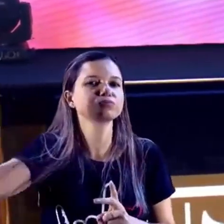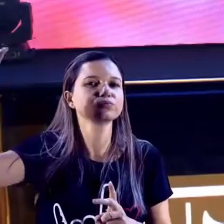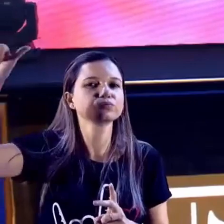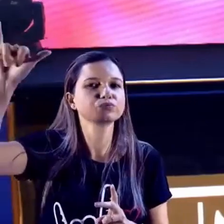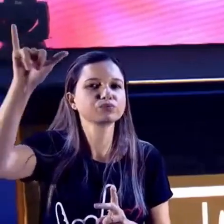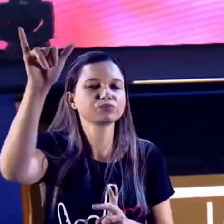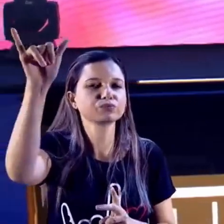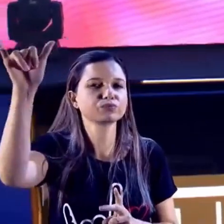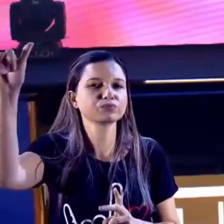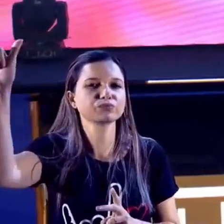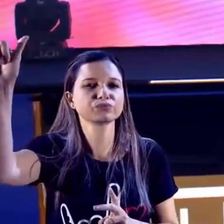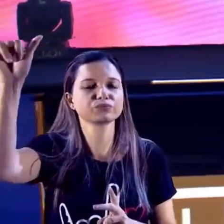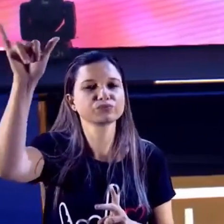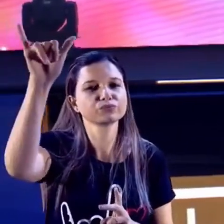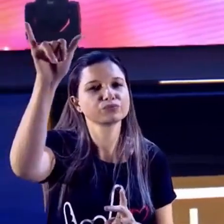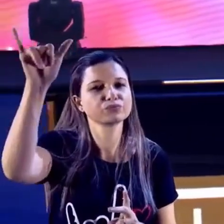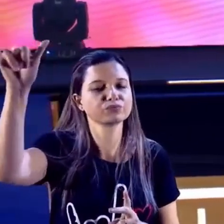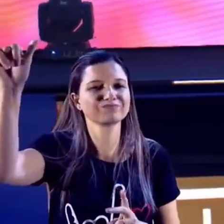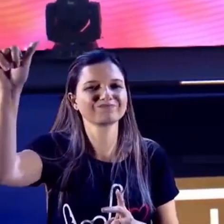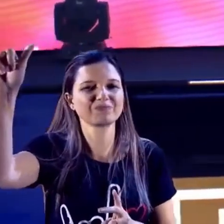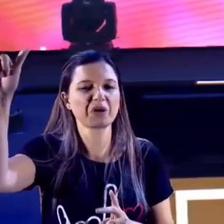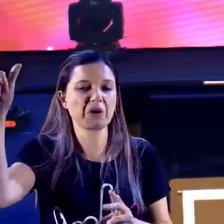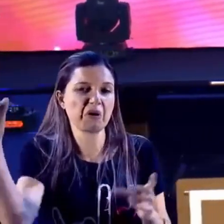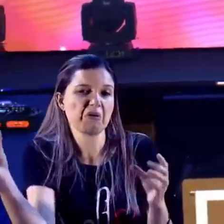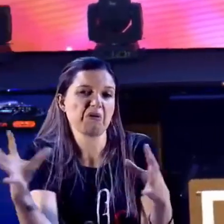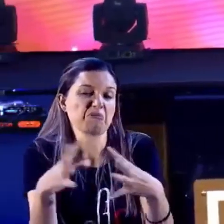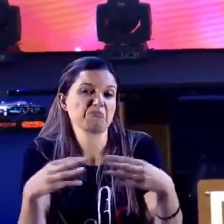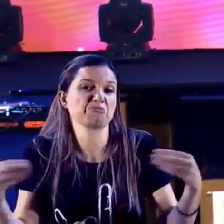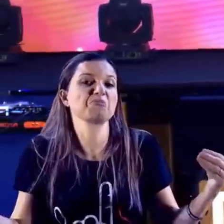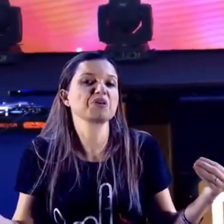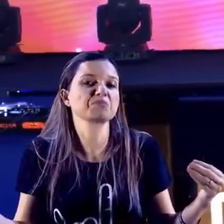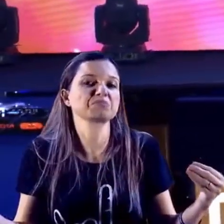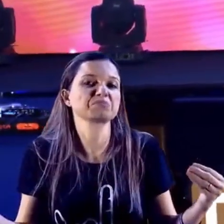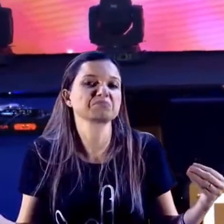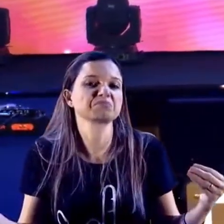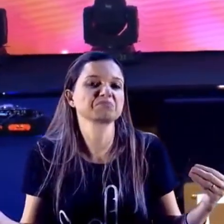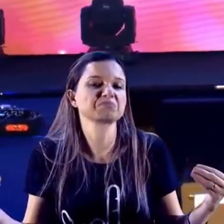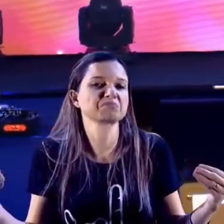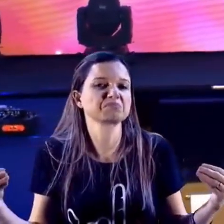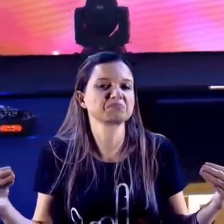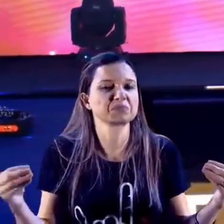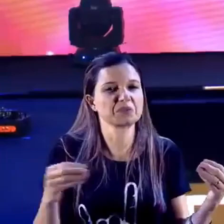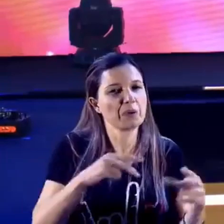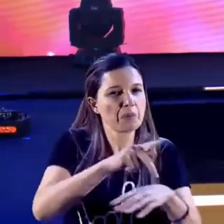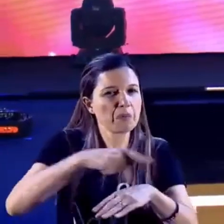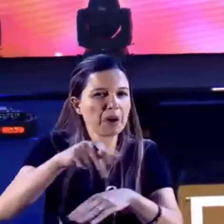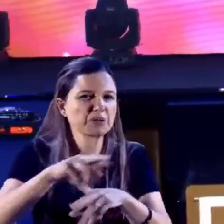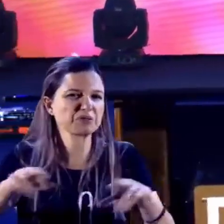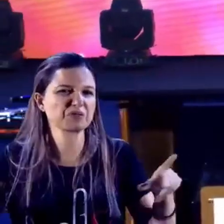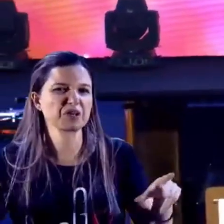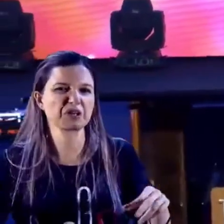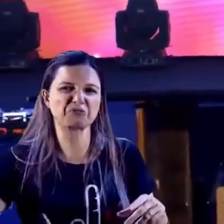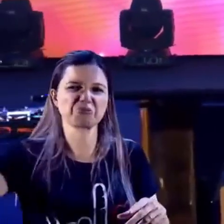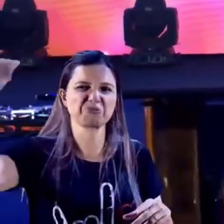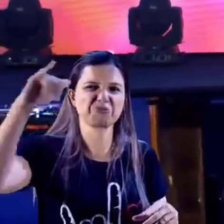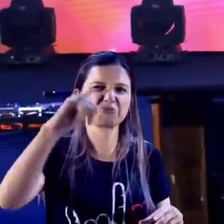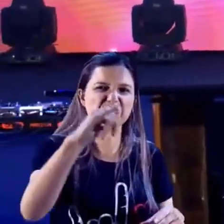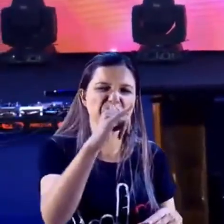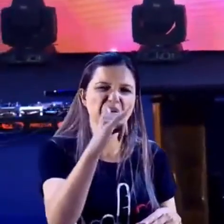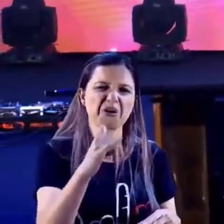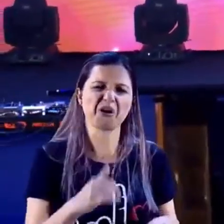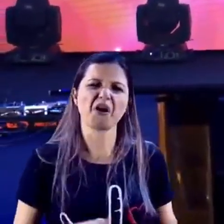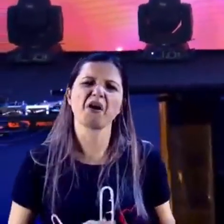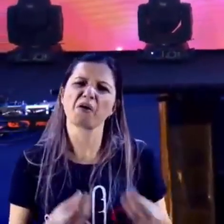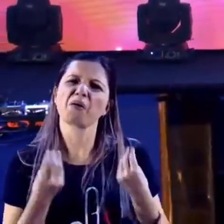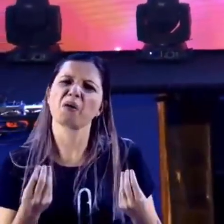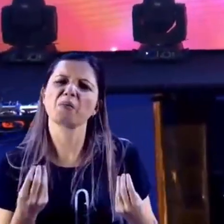está fadado a não existir mais. Pelo menos de maneira internacional. Olha só que ponto, será que a nossa vida vai